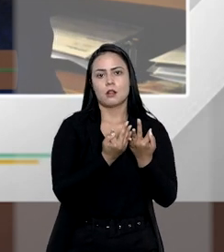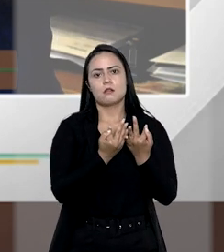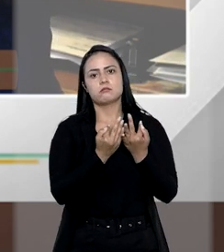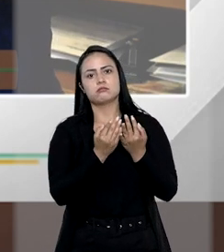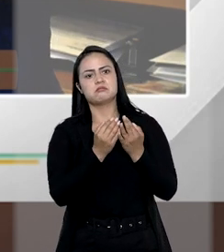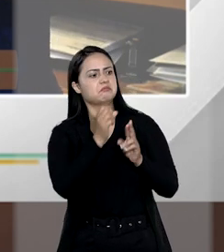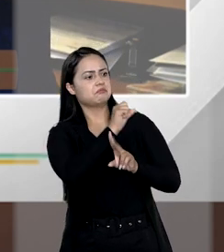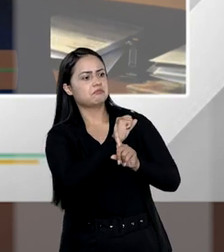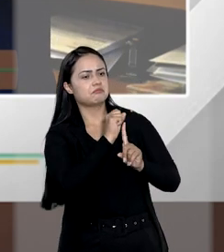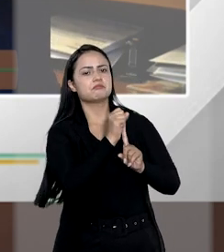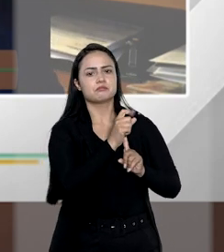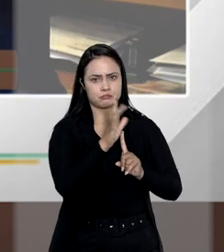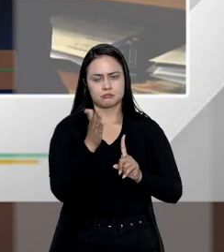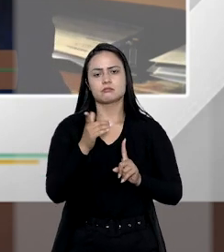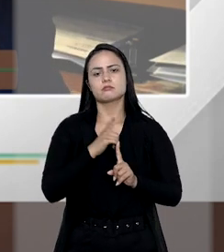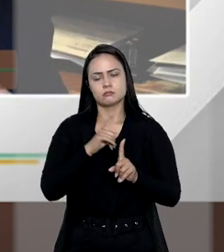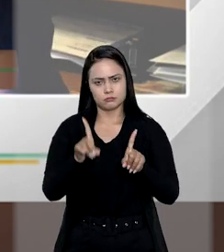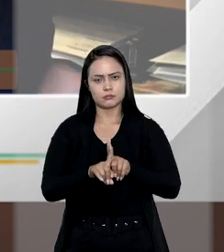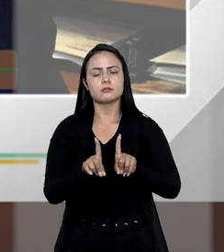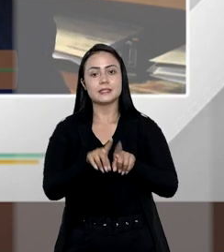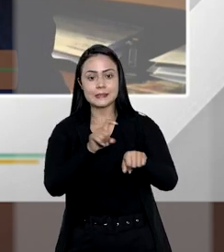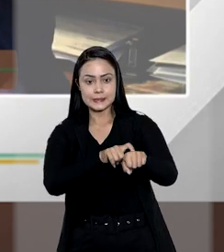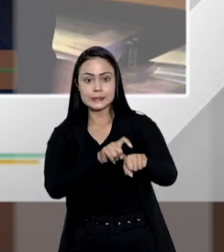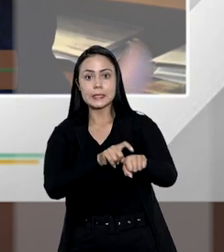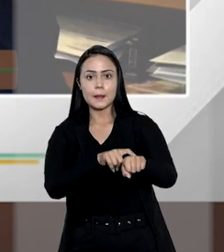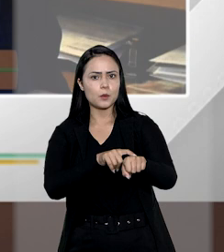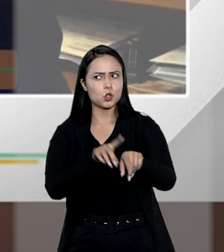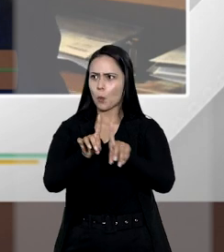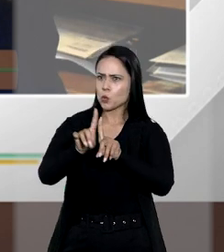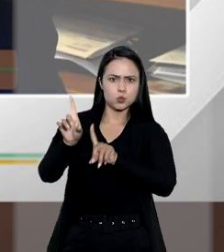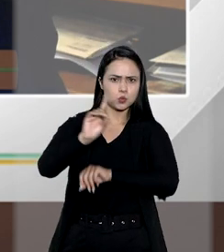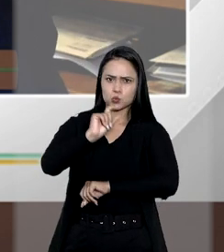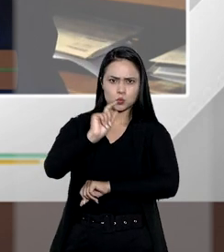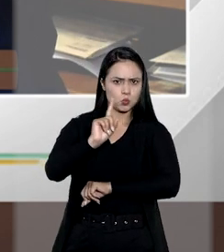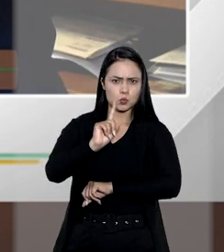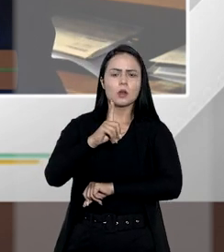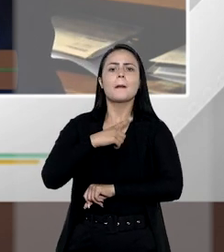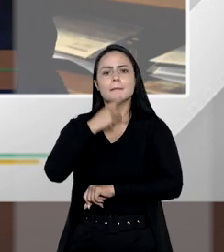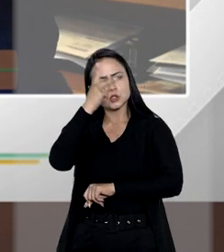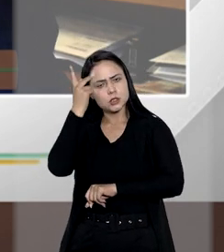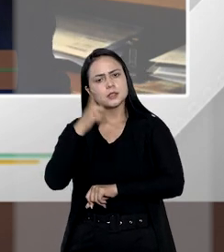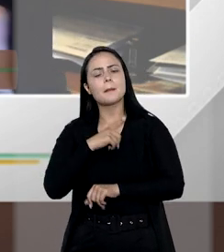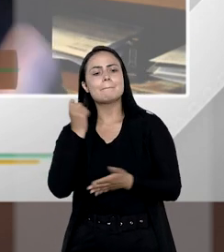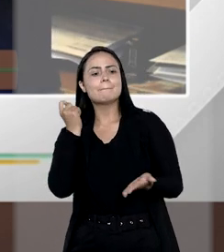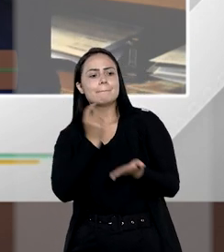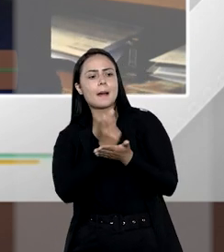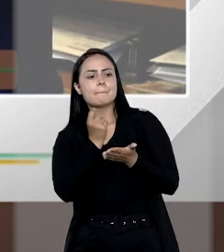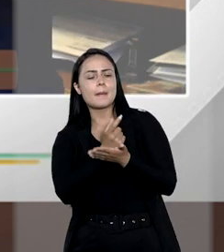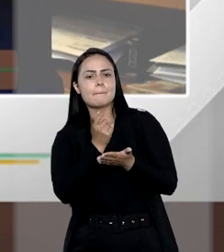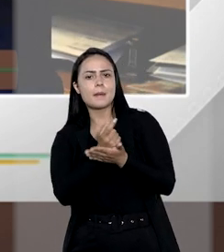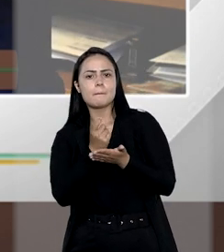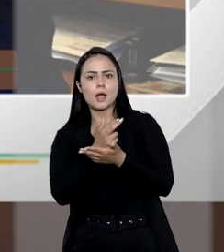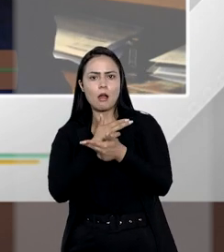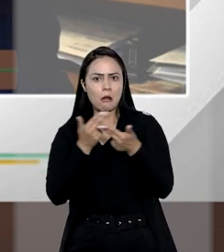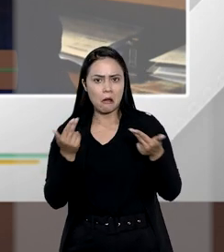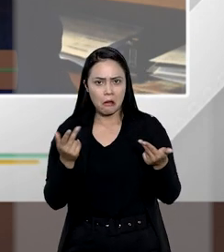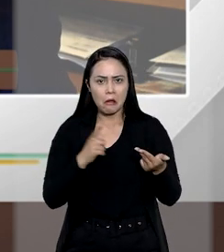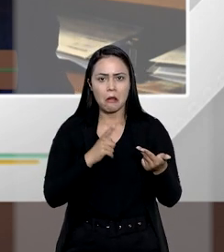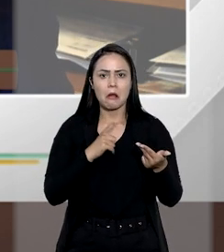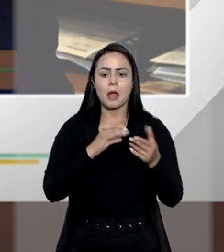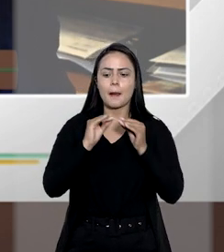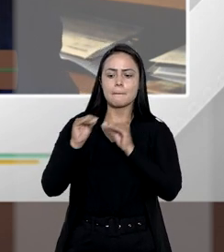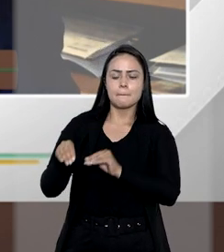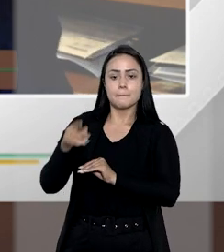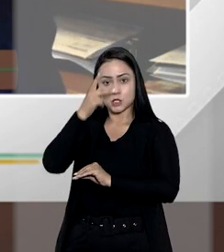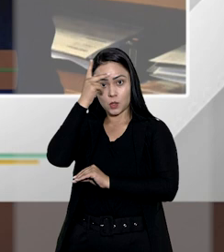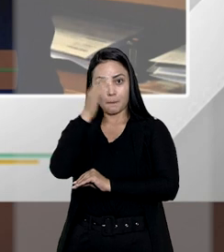sucessões. Em especial porque existiu um tempo nem tão distante assim, que as pessoas tinham que pagar as dívidas deixadas